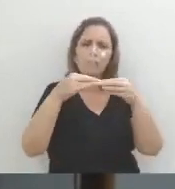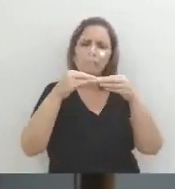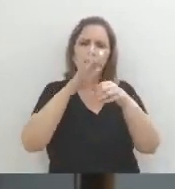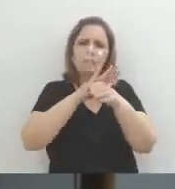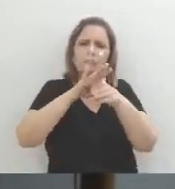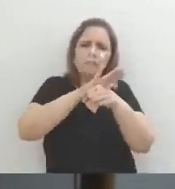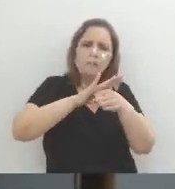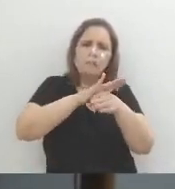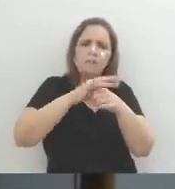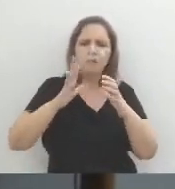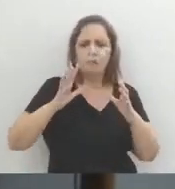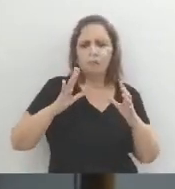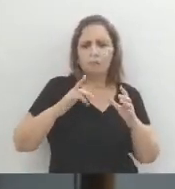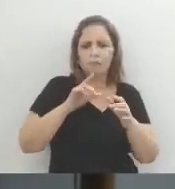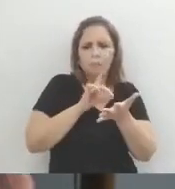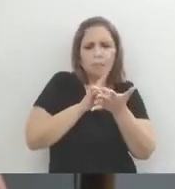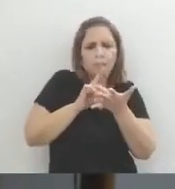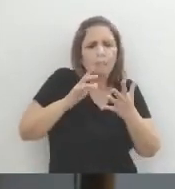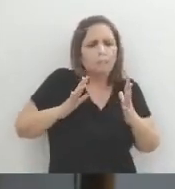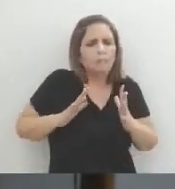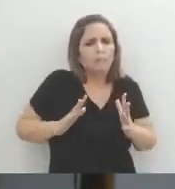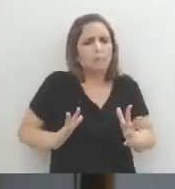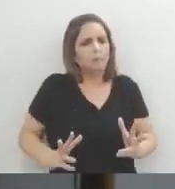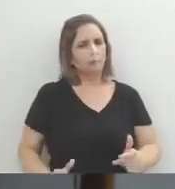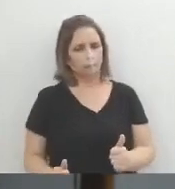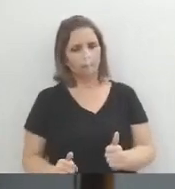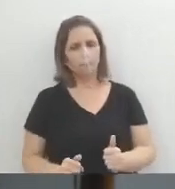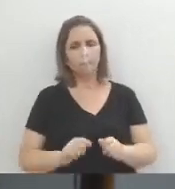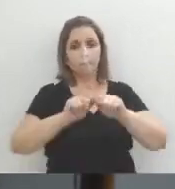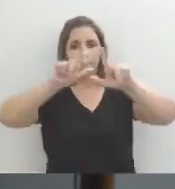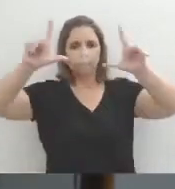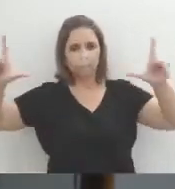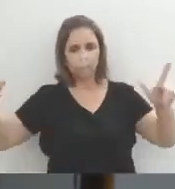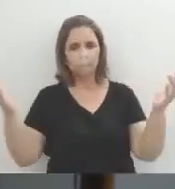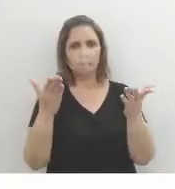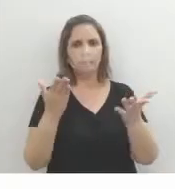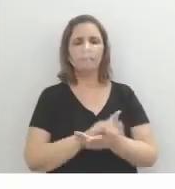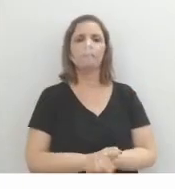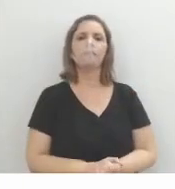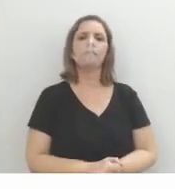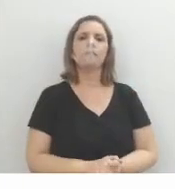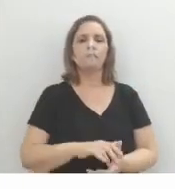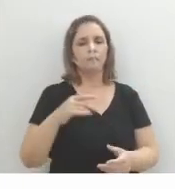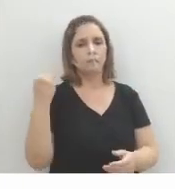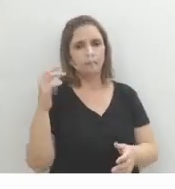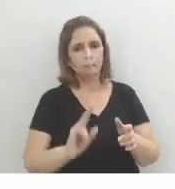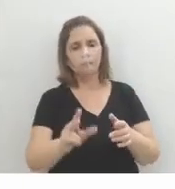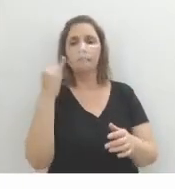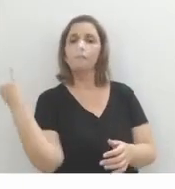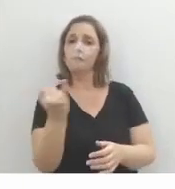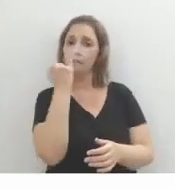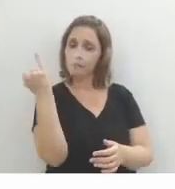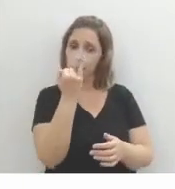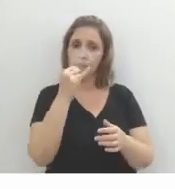A pureza, mas a essa desconstrução, ok? Em tela cheia, a gente vai continuar analisando a importância desse